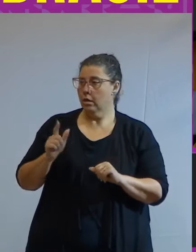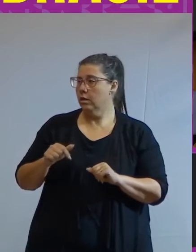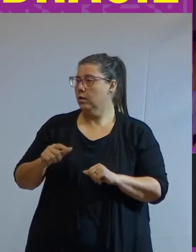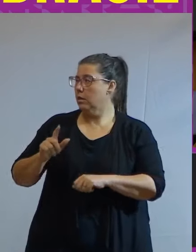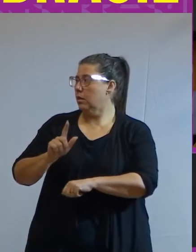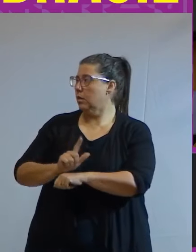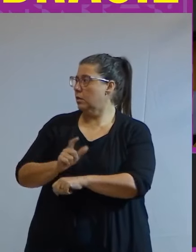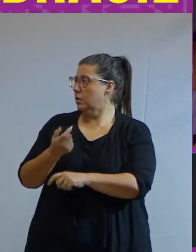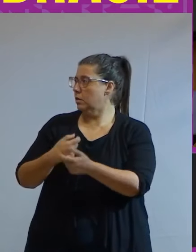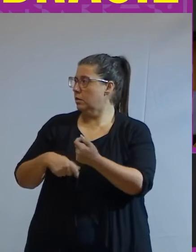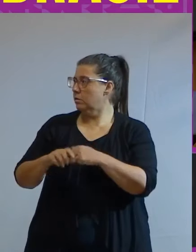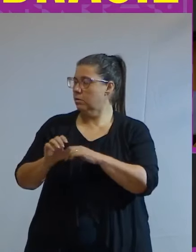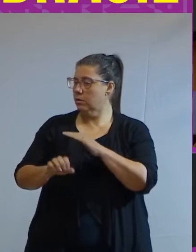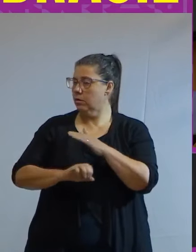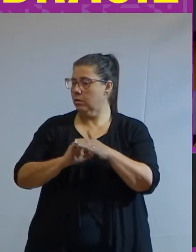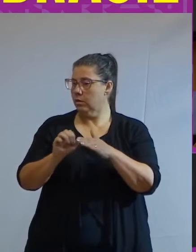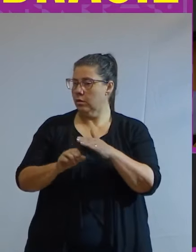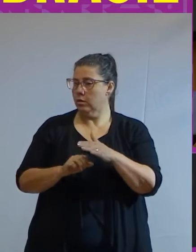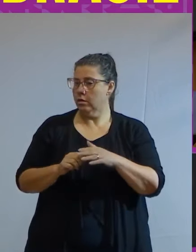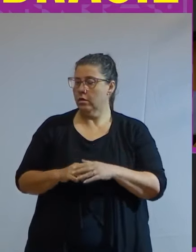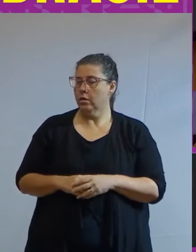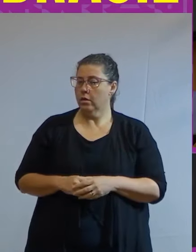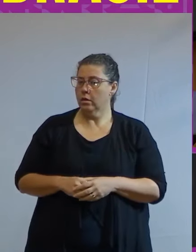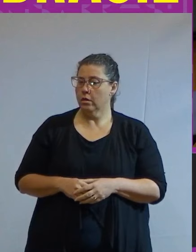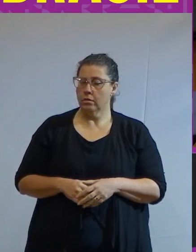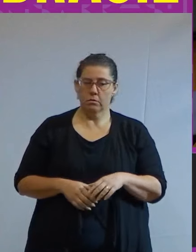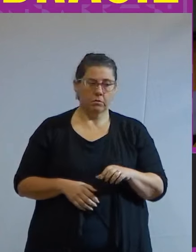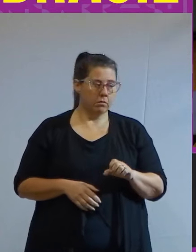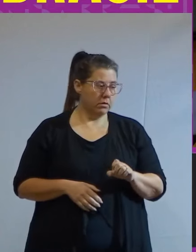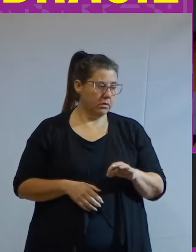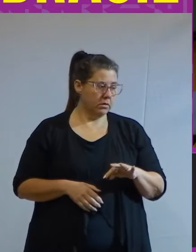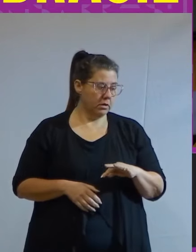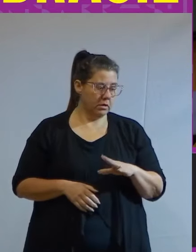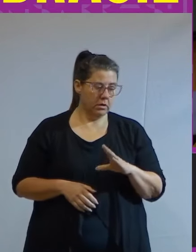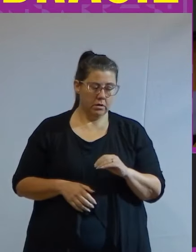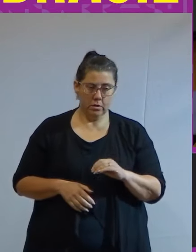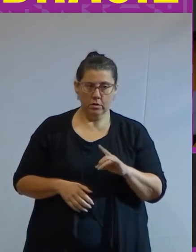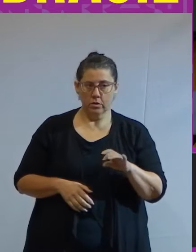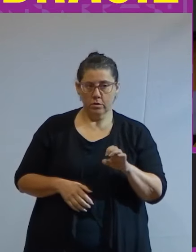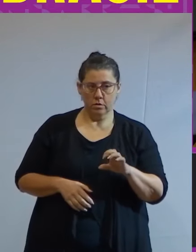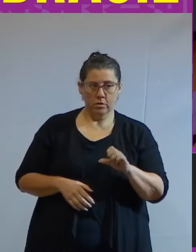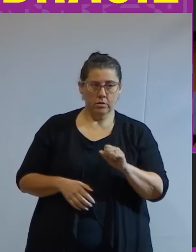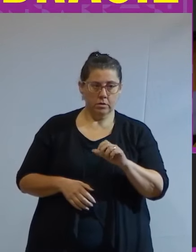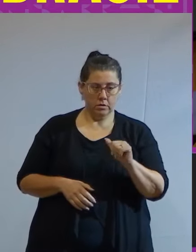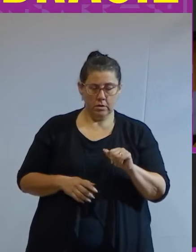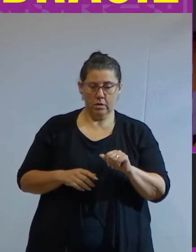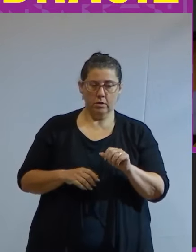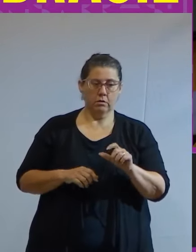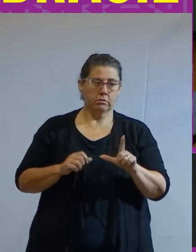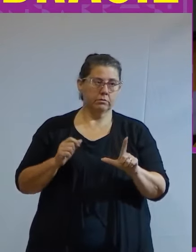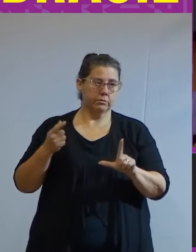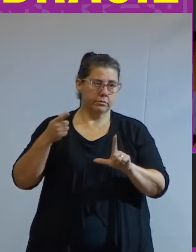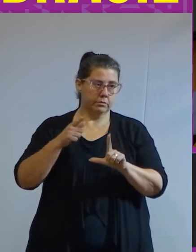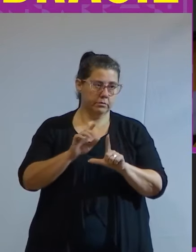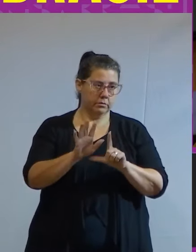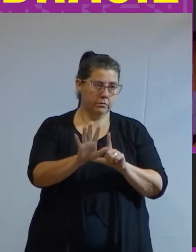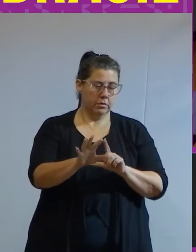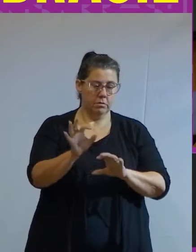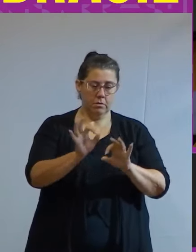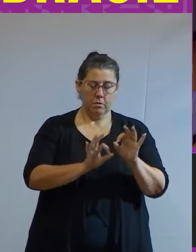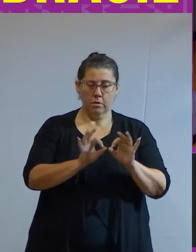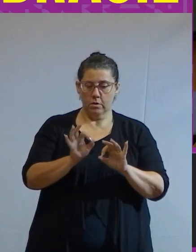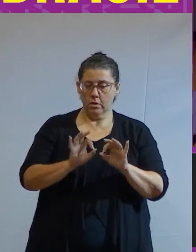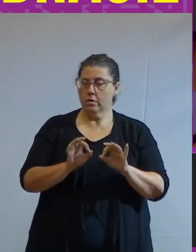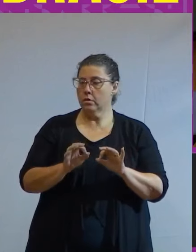em administração de empresas pela Universidade de Estácio de Sá é uma influenciadora digital criadora de conteúdos